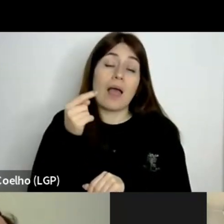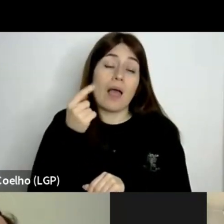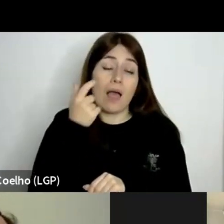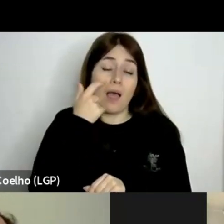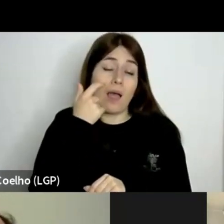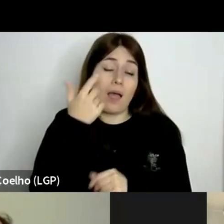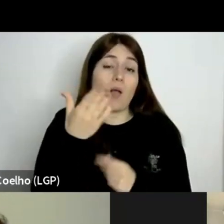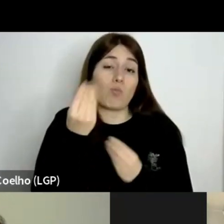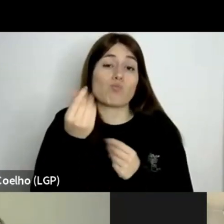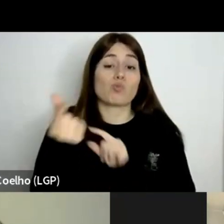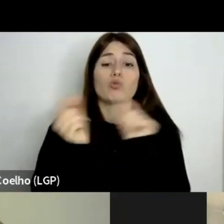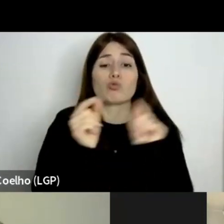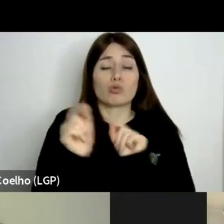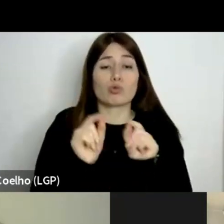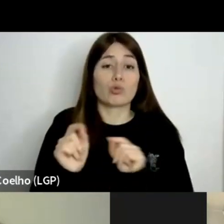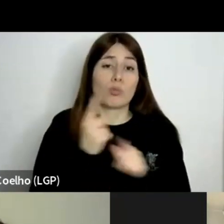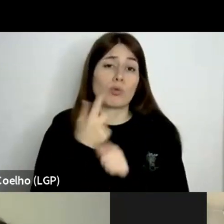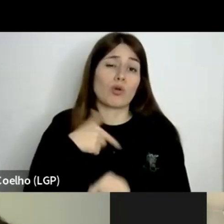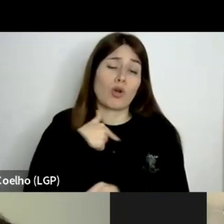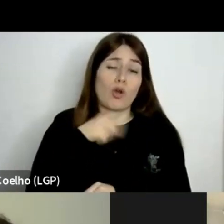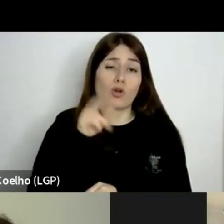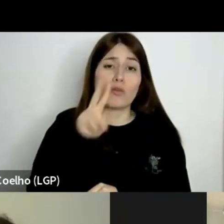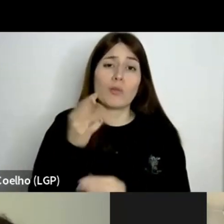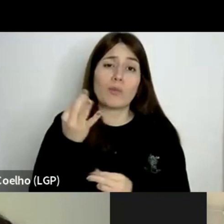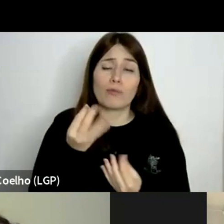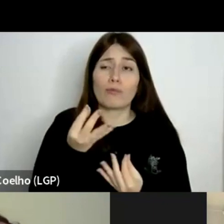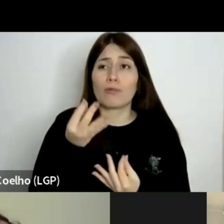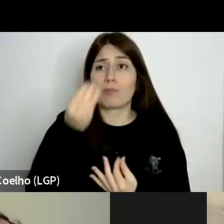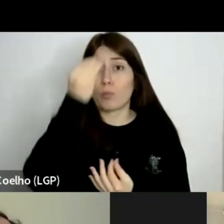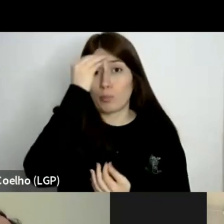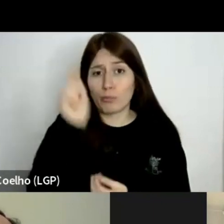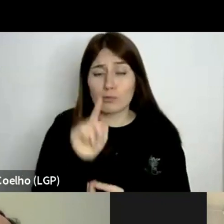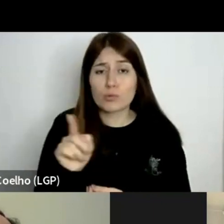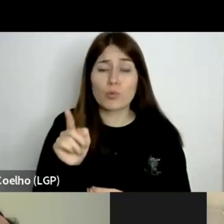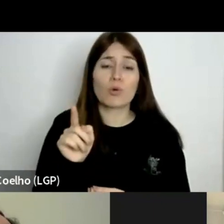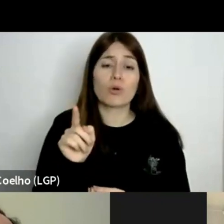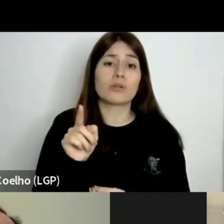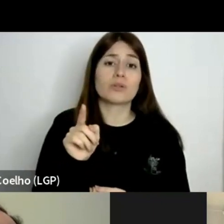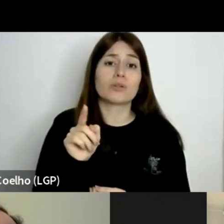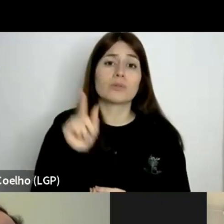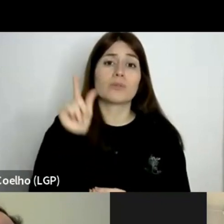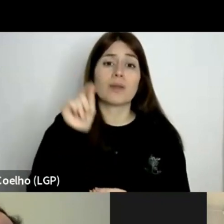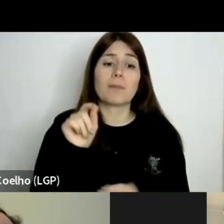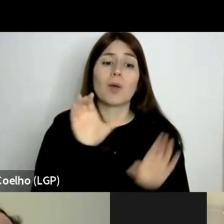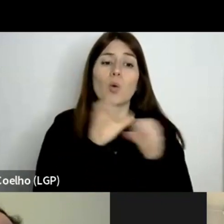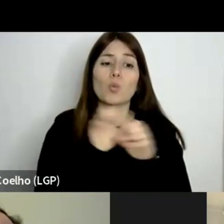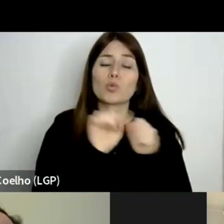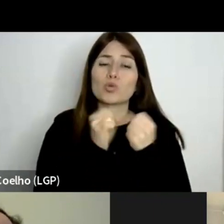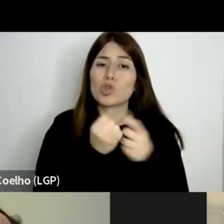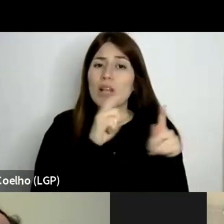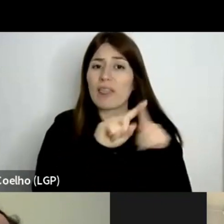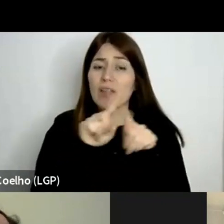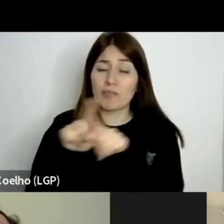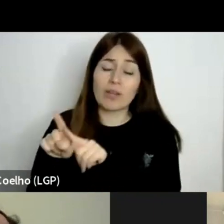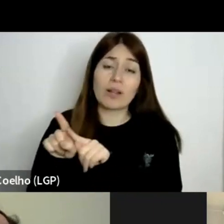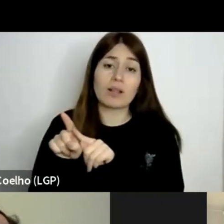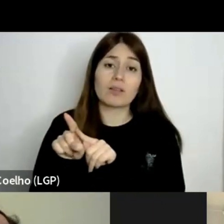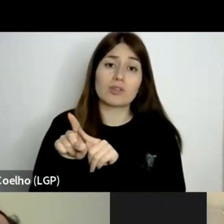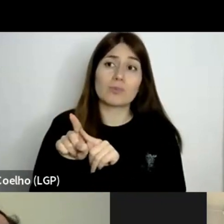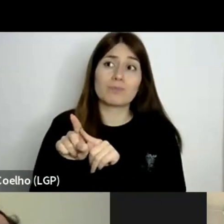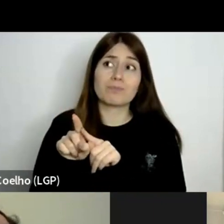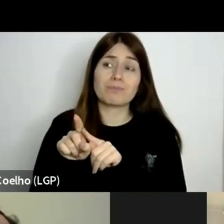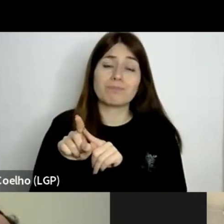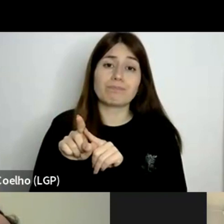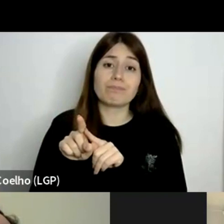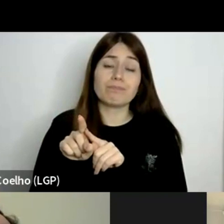nós estamos a ver que os professores e diferentes grupos sociais embarcam, muitas vezes,